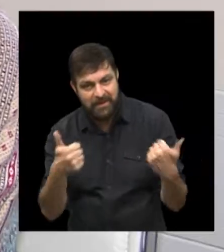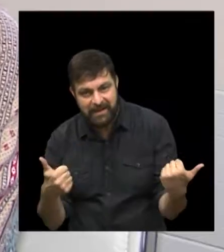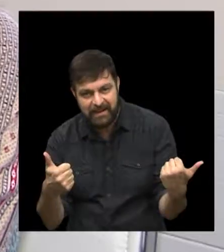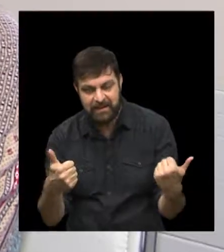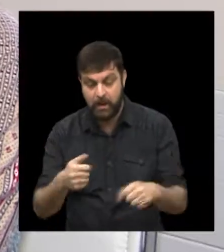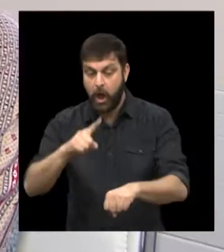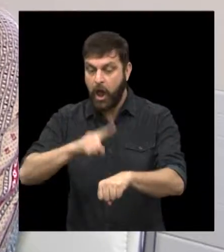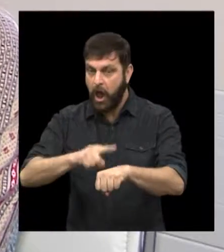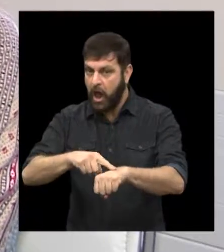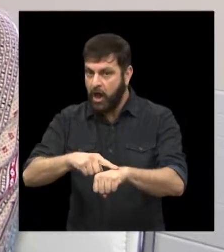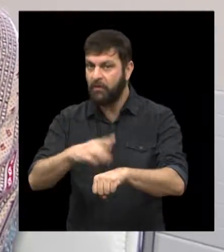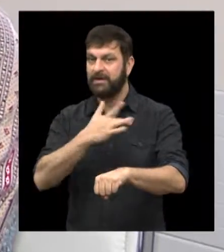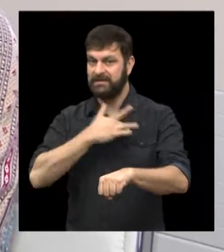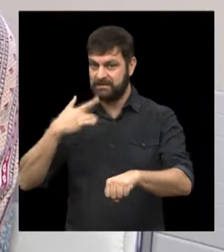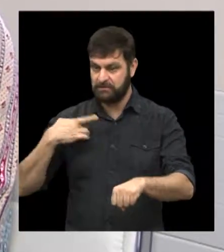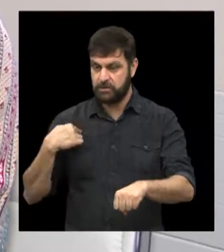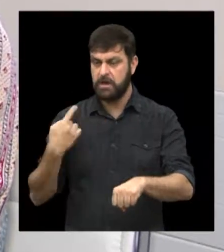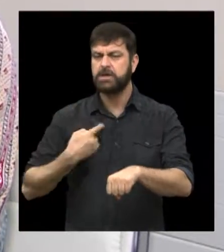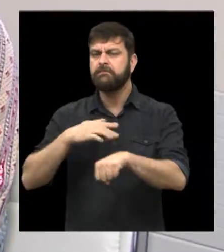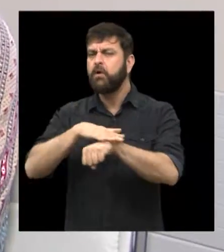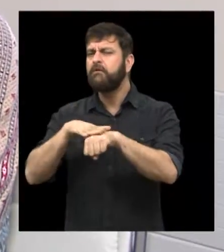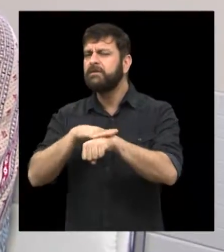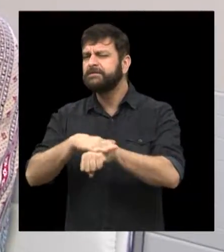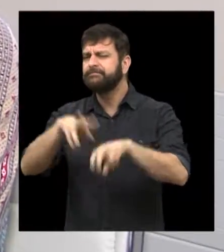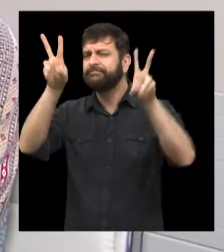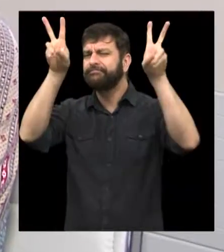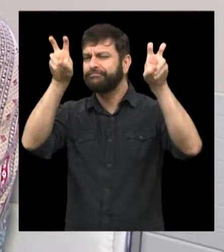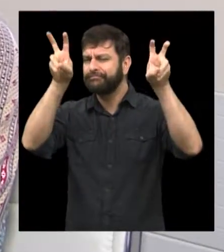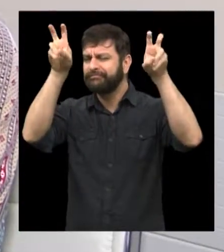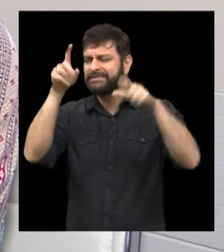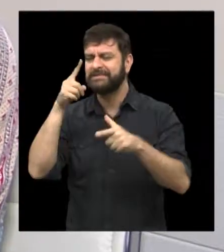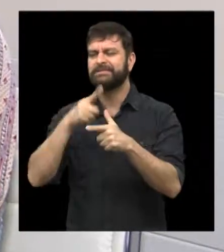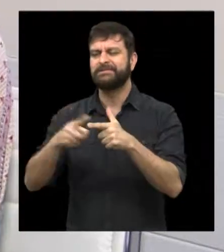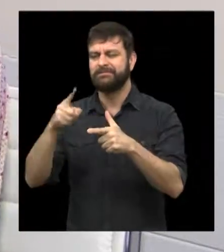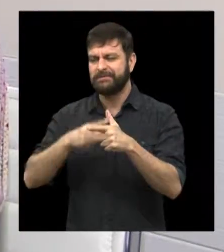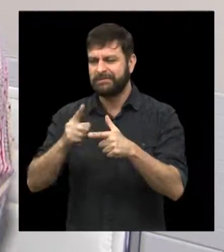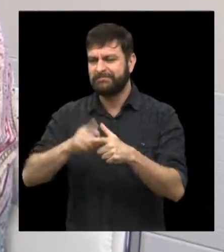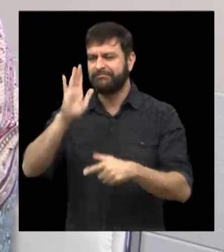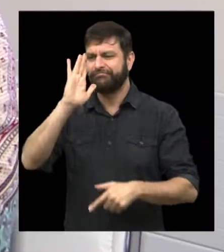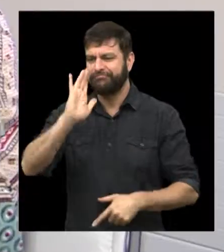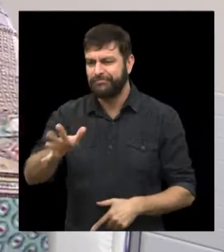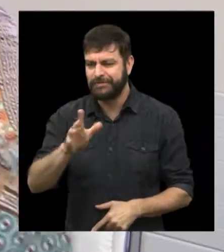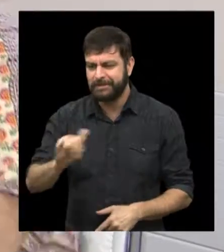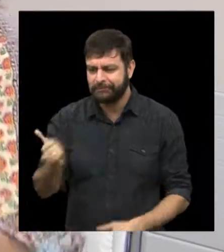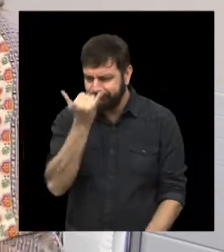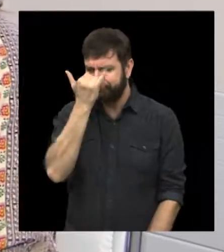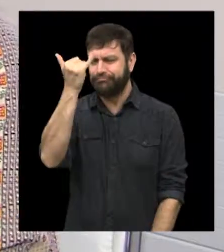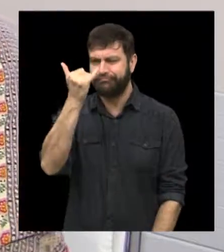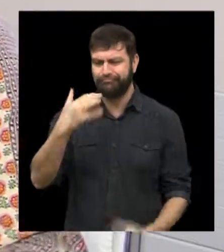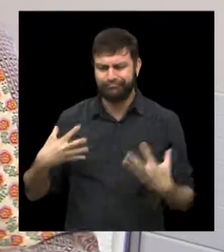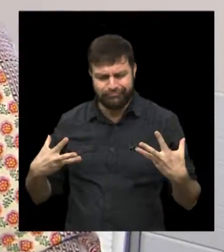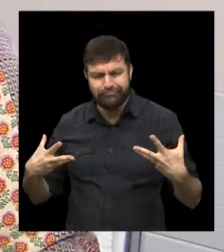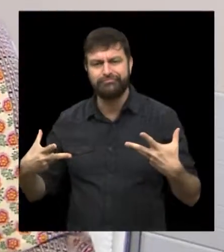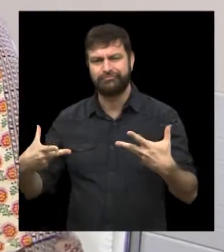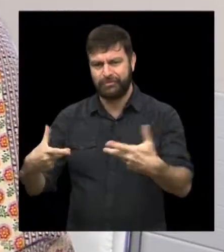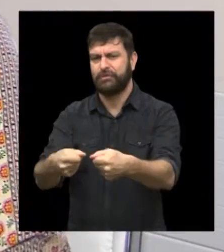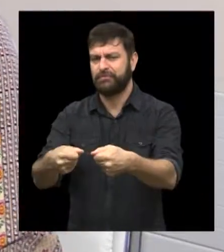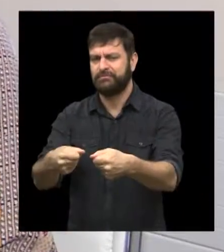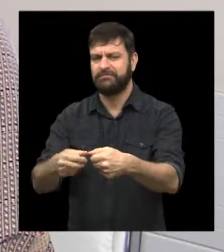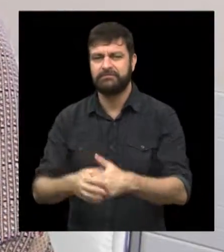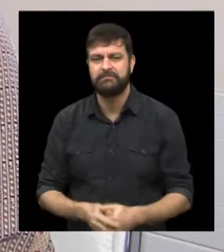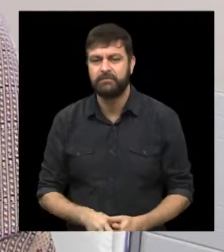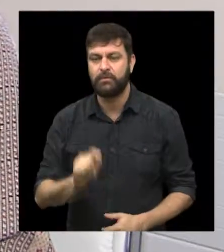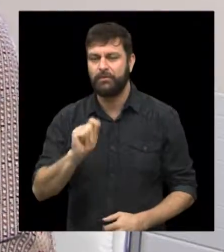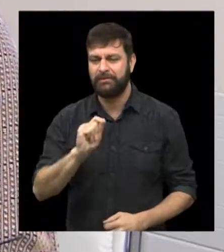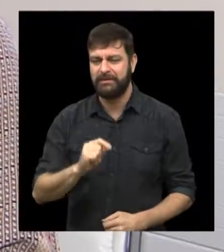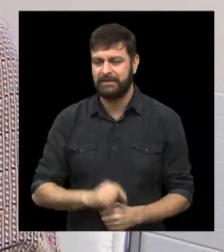Olá, neste Momento Saúde nós vamos conversar sobre um problema que já atingiu ou vai atingir todo mundo um dia na